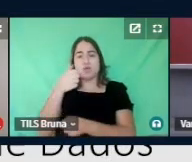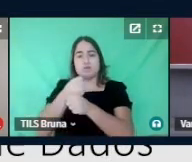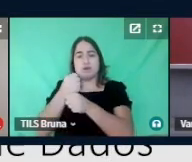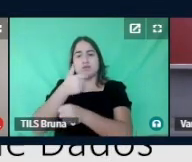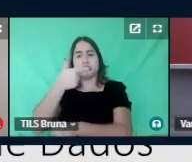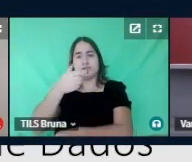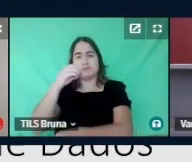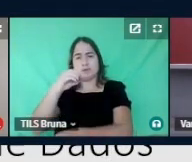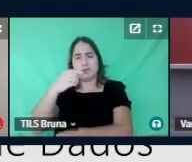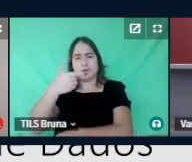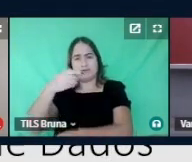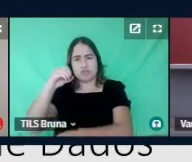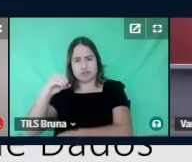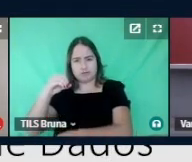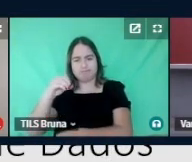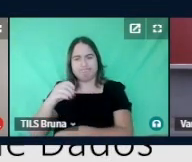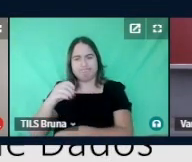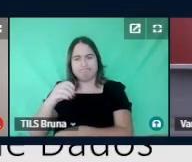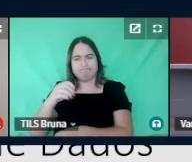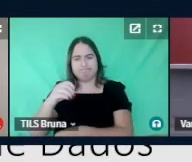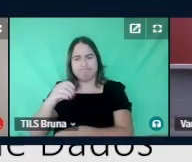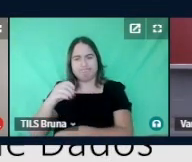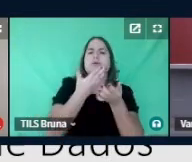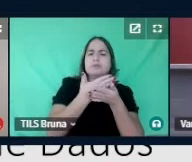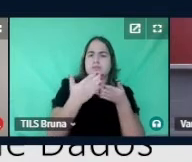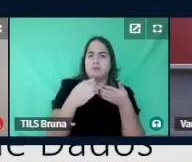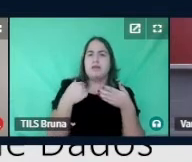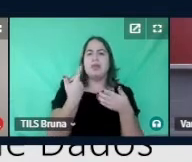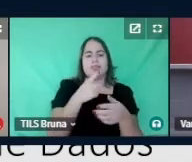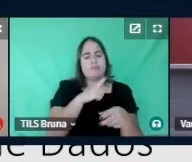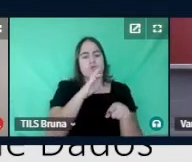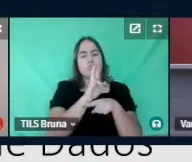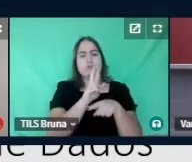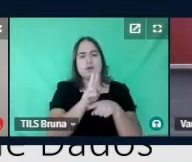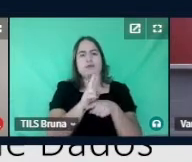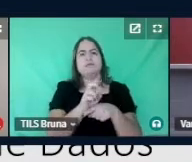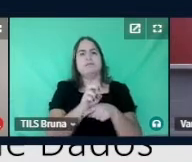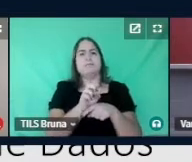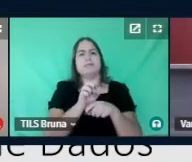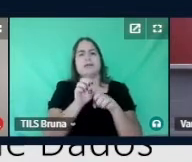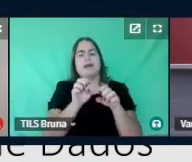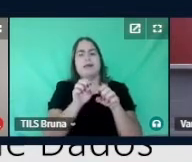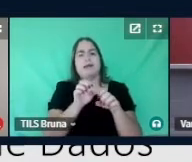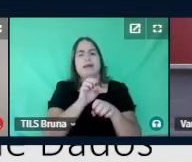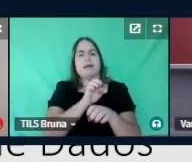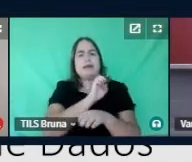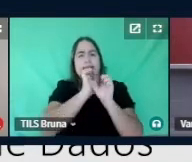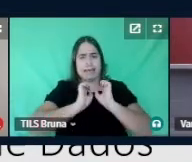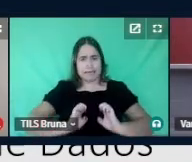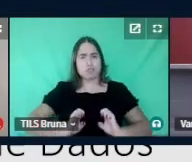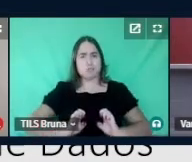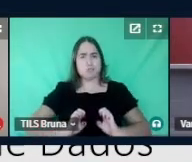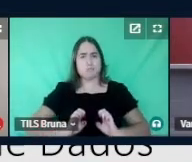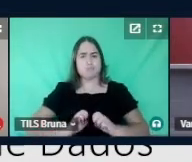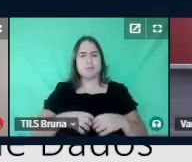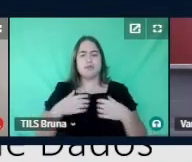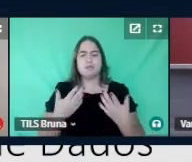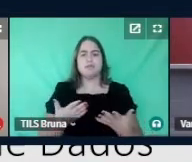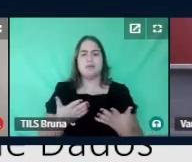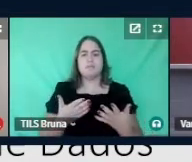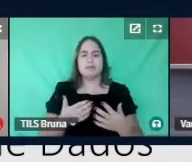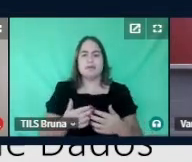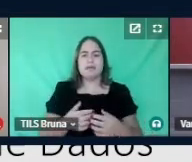agosto de 2019, nós tomamos os cuidados éticos de pesquisa. De setembro a novembro de 2019,